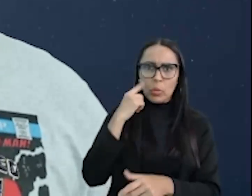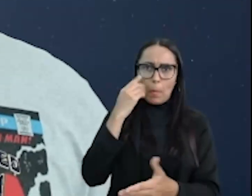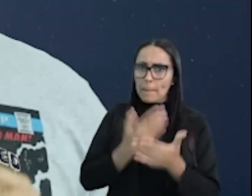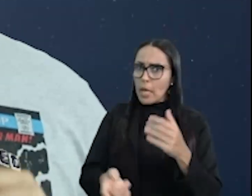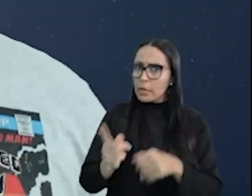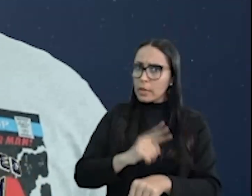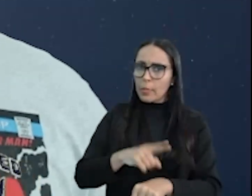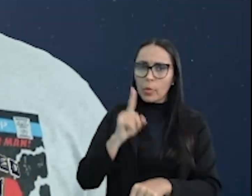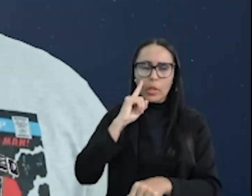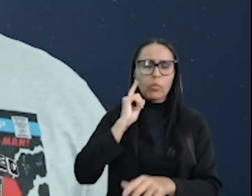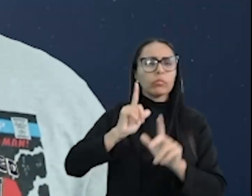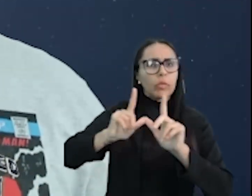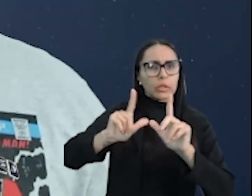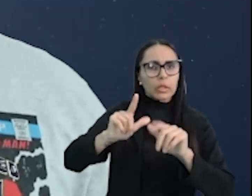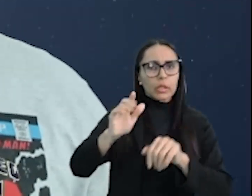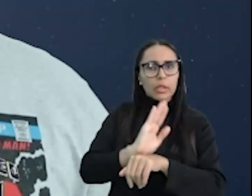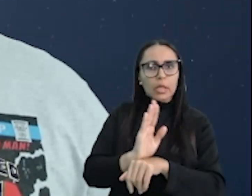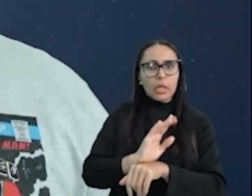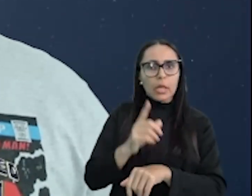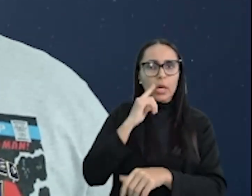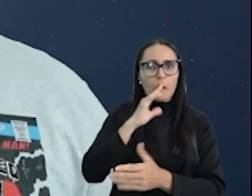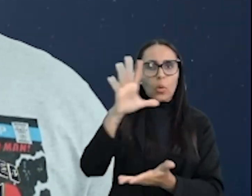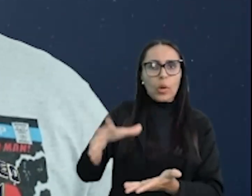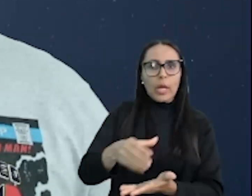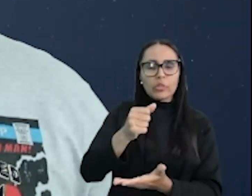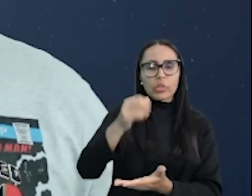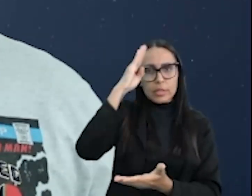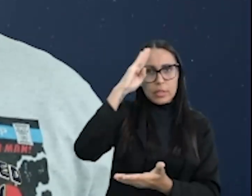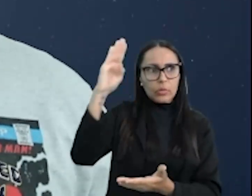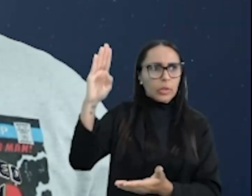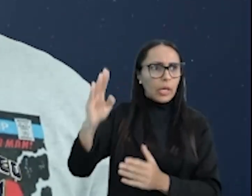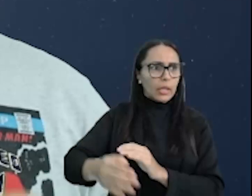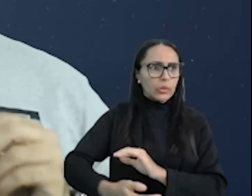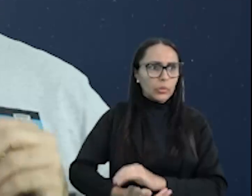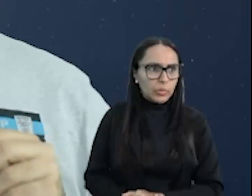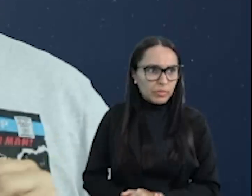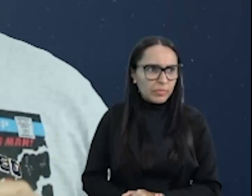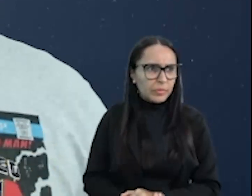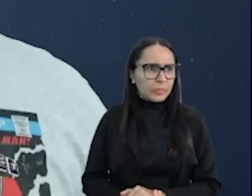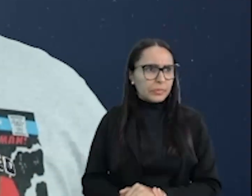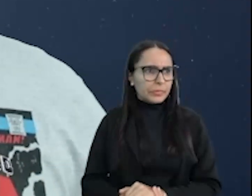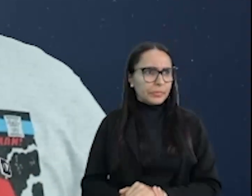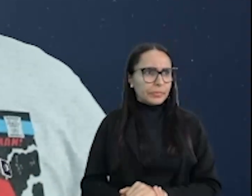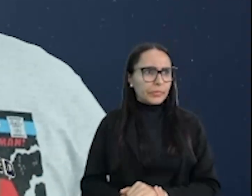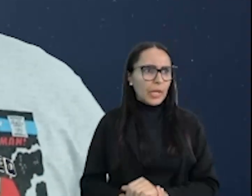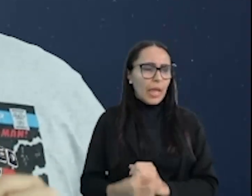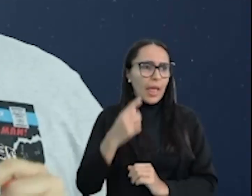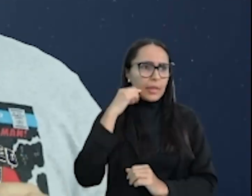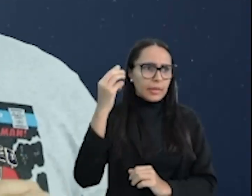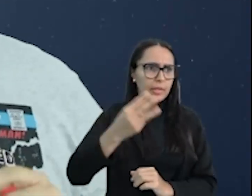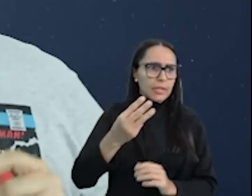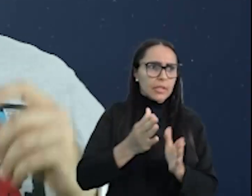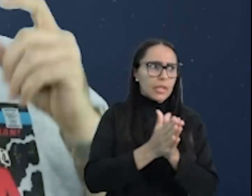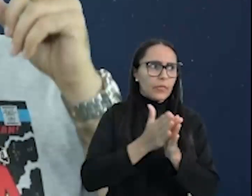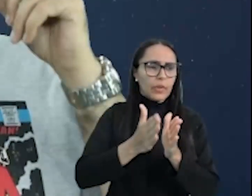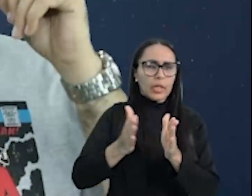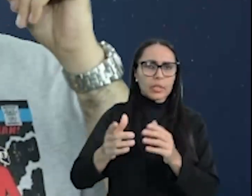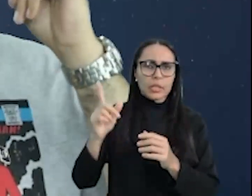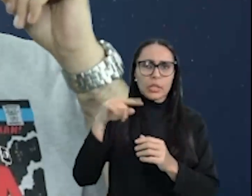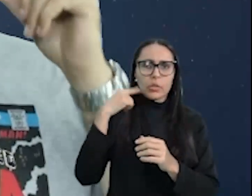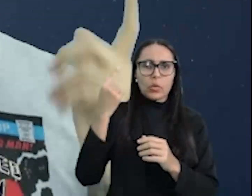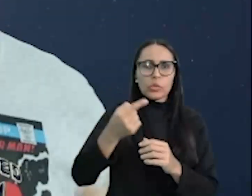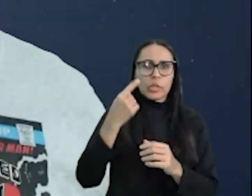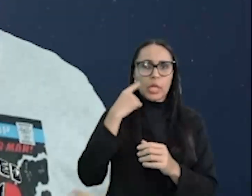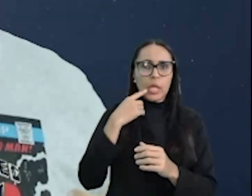perde tempo. Assiste lá o resgate do soldado Ryan. Beleza? É também nessa terceira fase que nós temos a